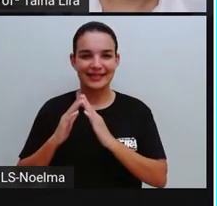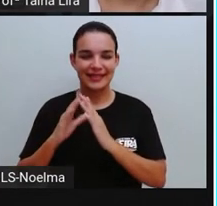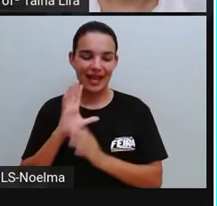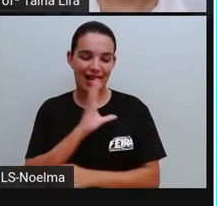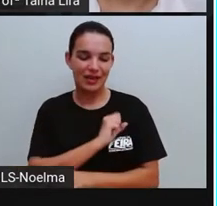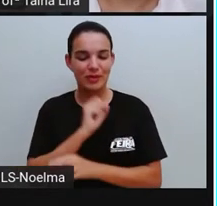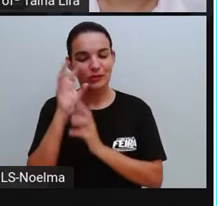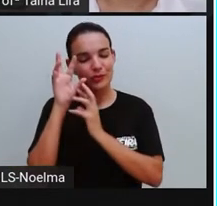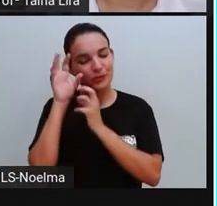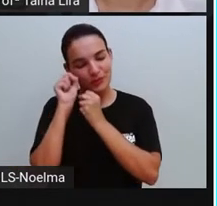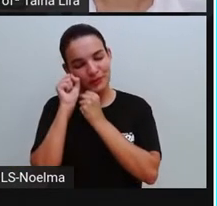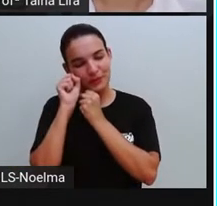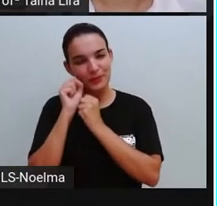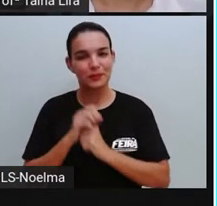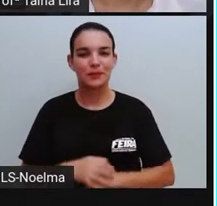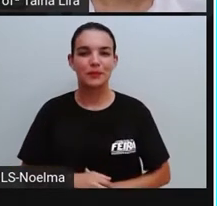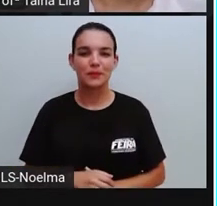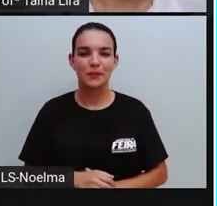dormir, tá?